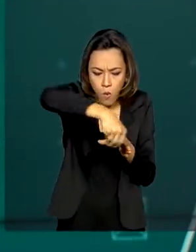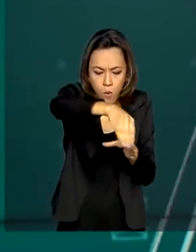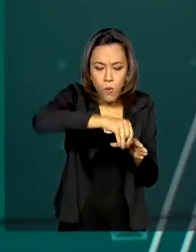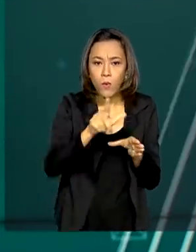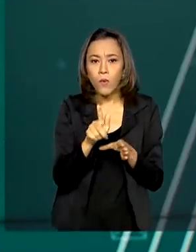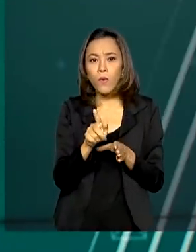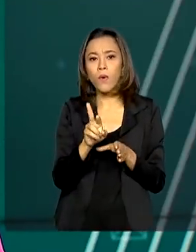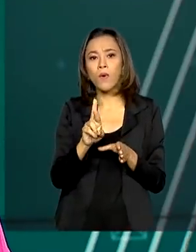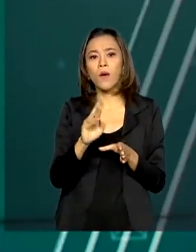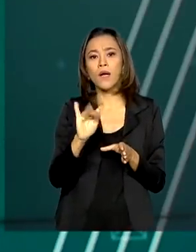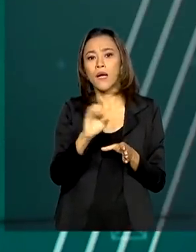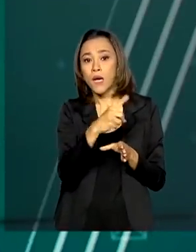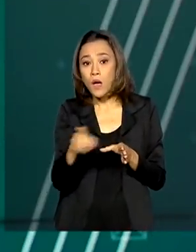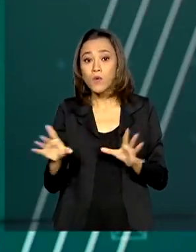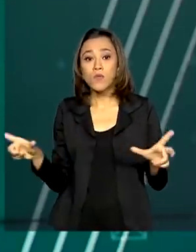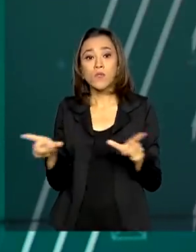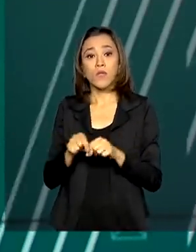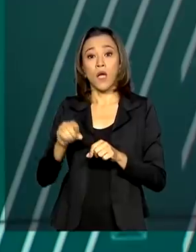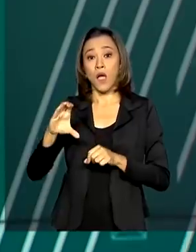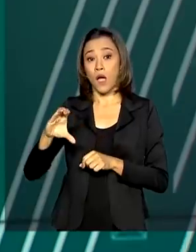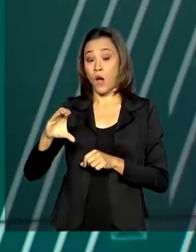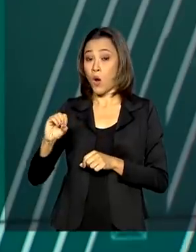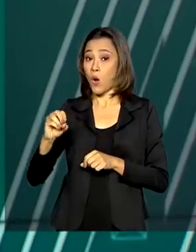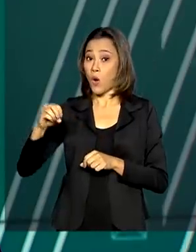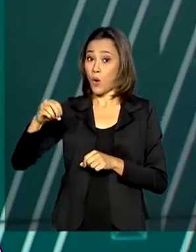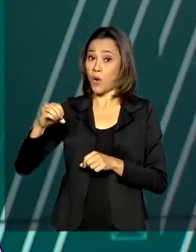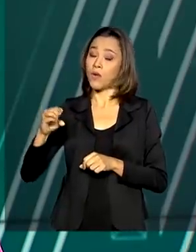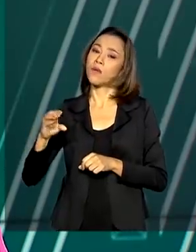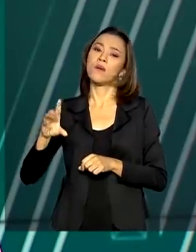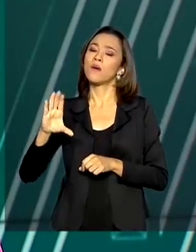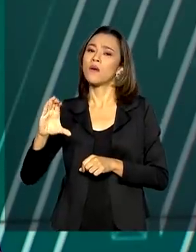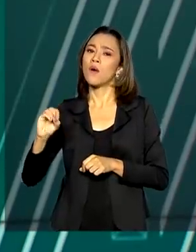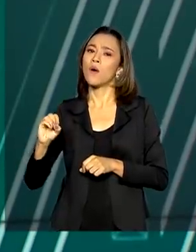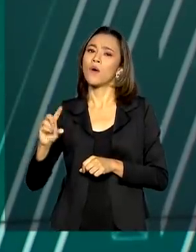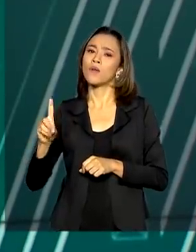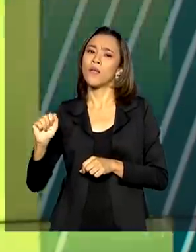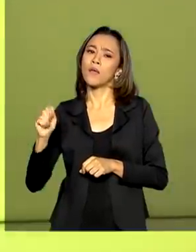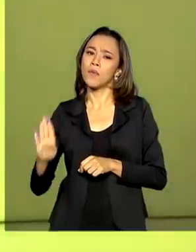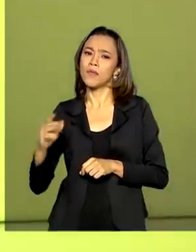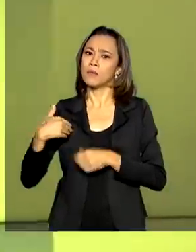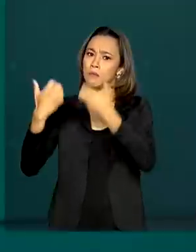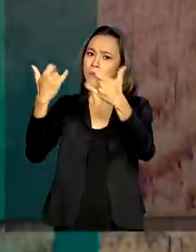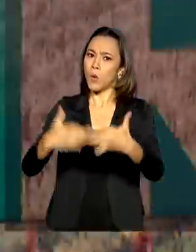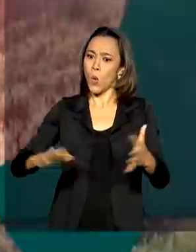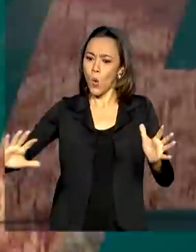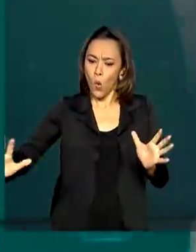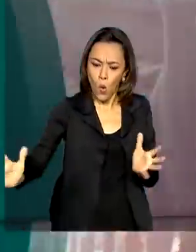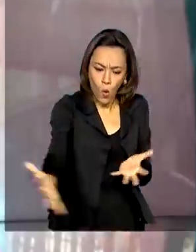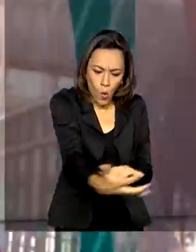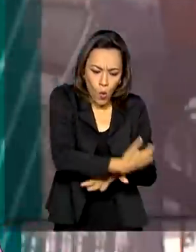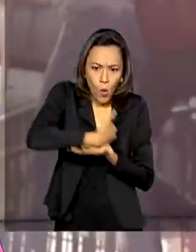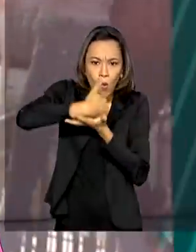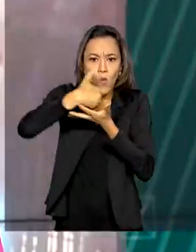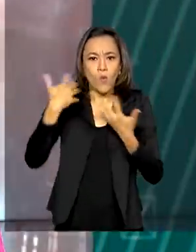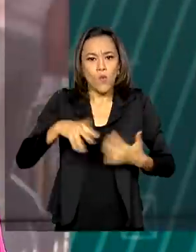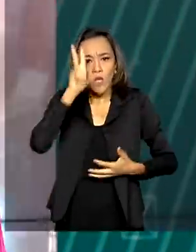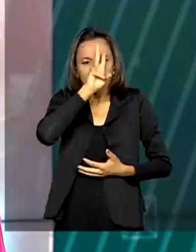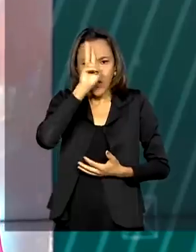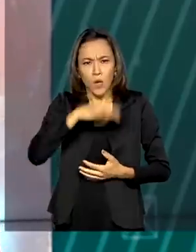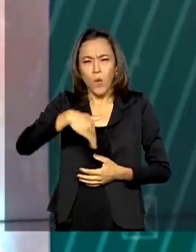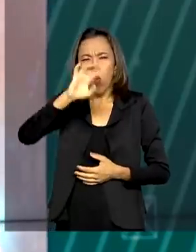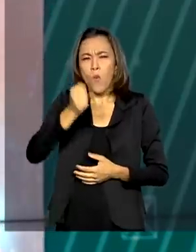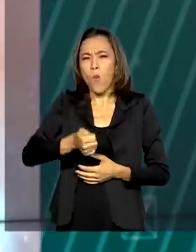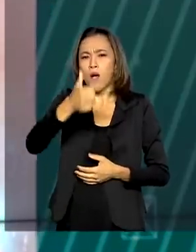Companhia Nacional de Abastecimento divulgou a estimativa da maior colheita da história. Quase 269